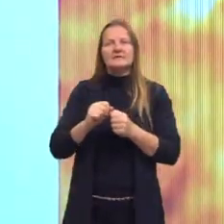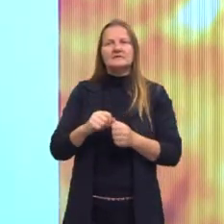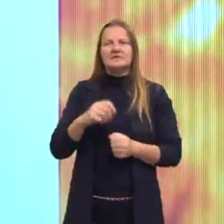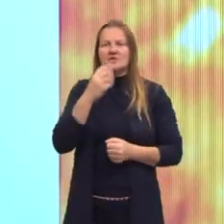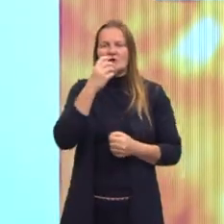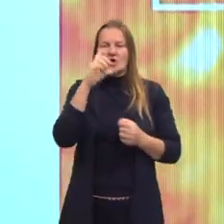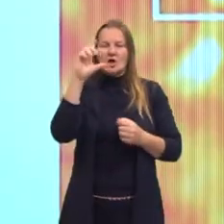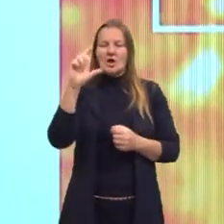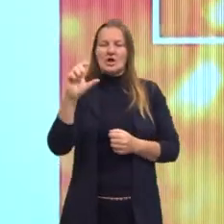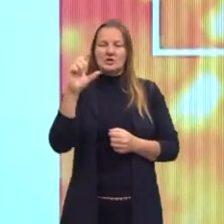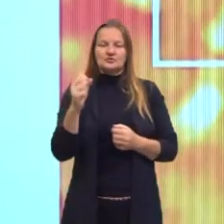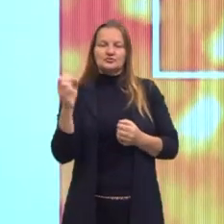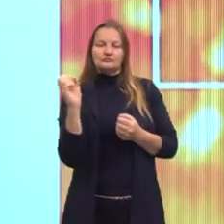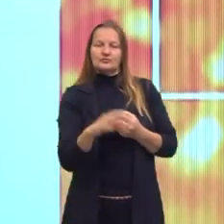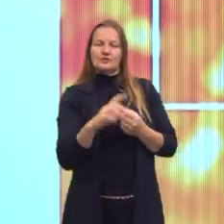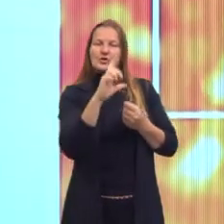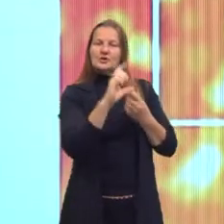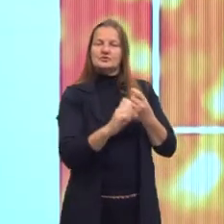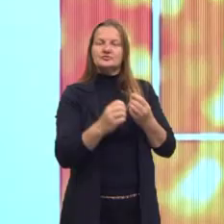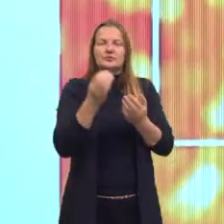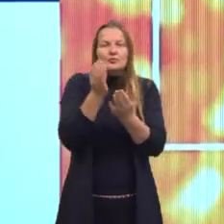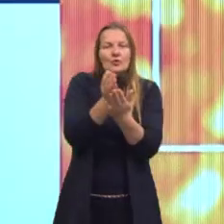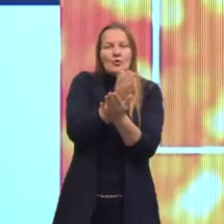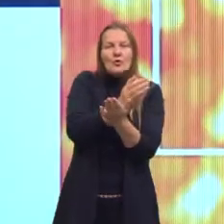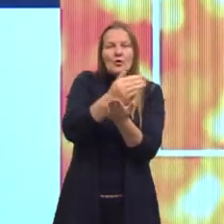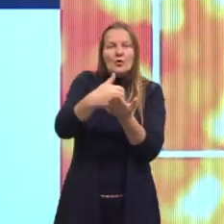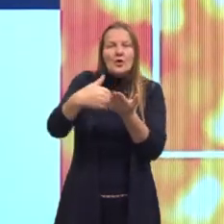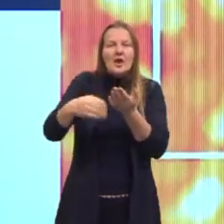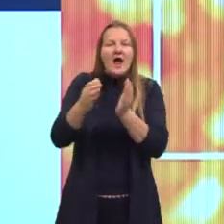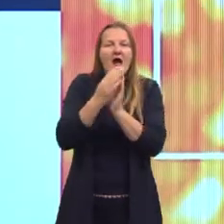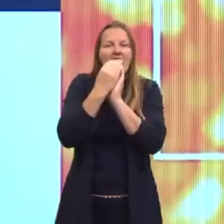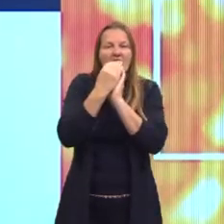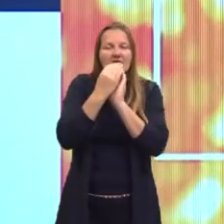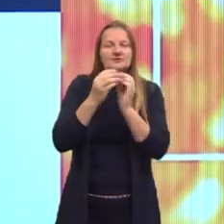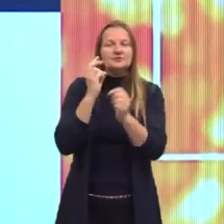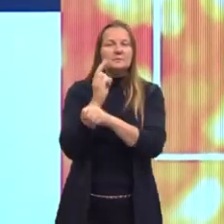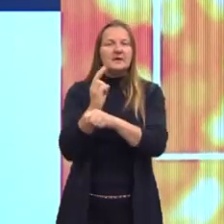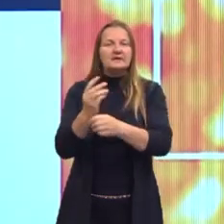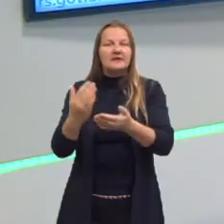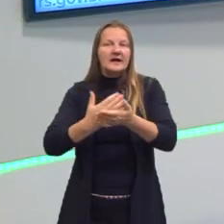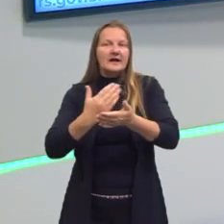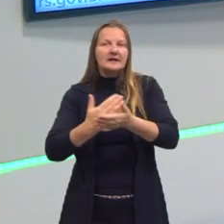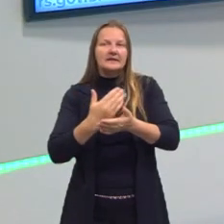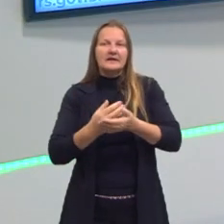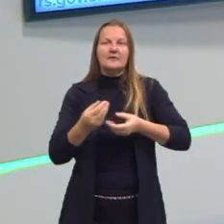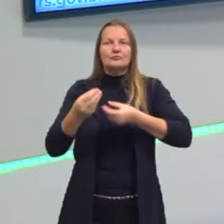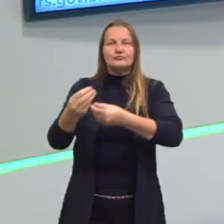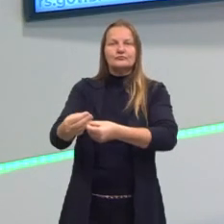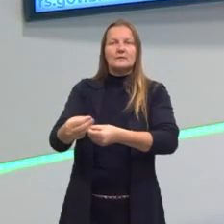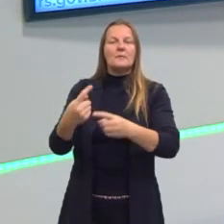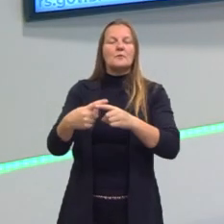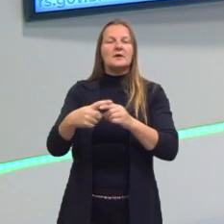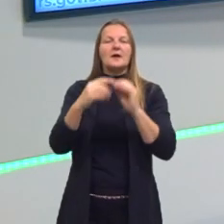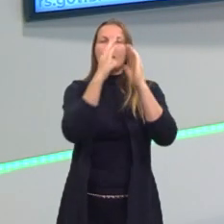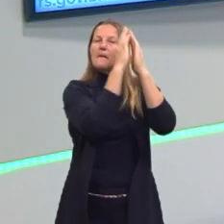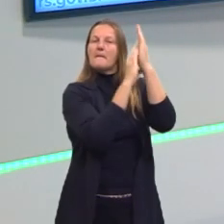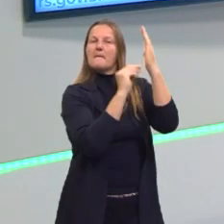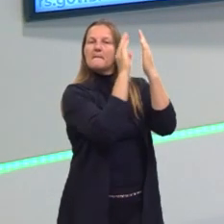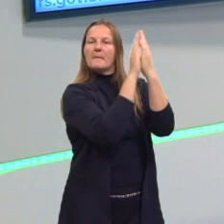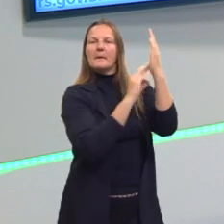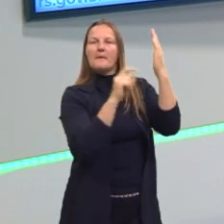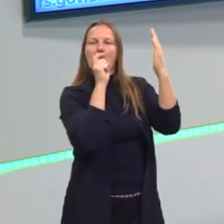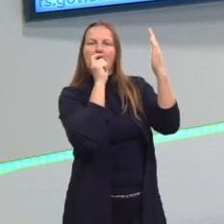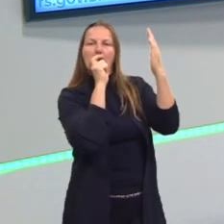lixo na lixeira, ele divide o lanche, ele impressa o caderninho, porque ele tem o exemplo